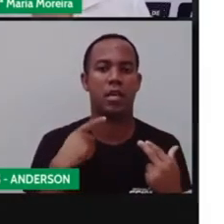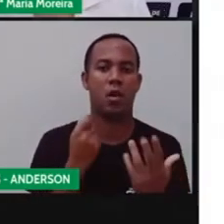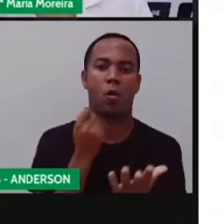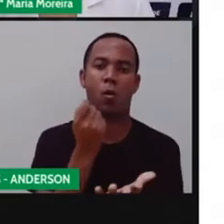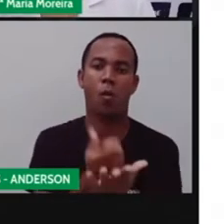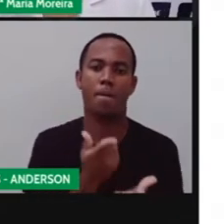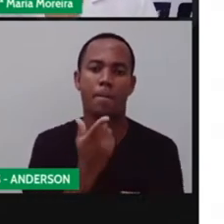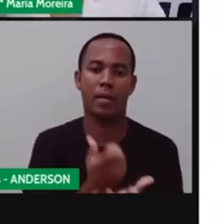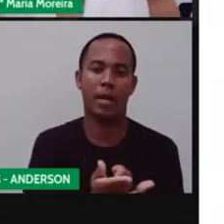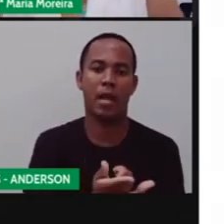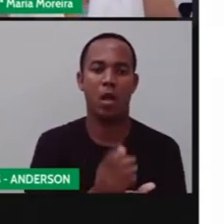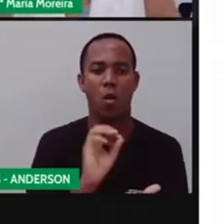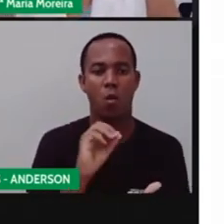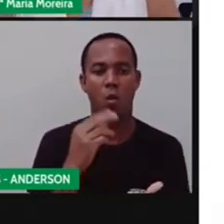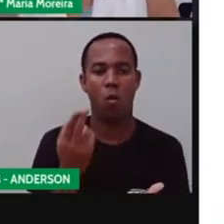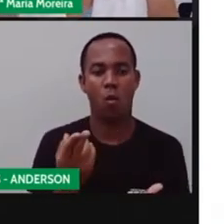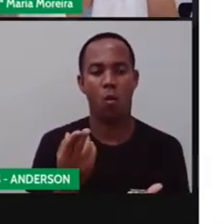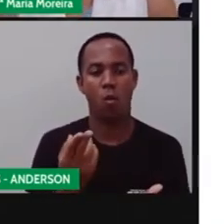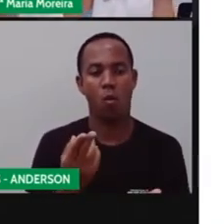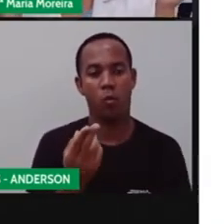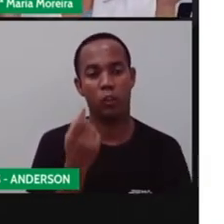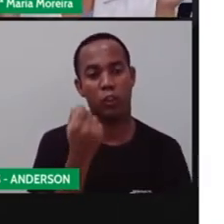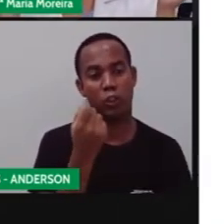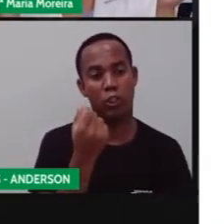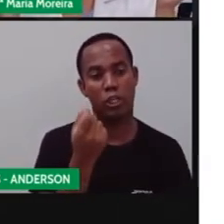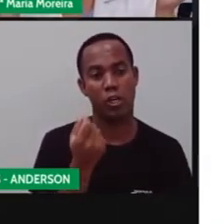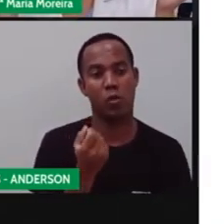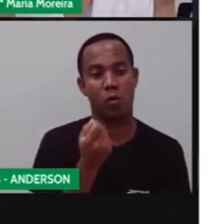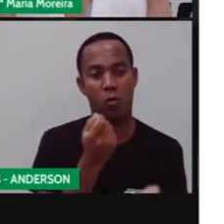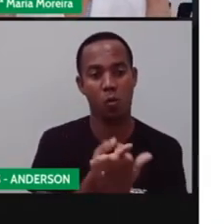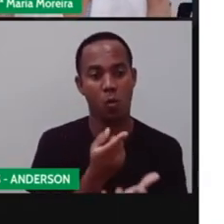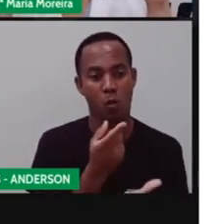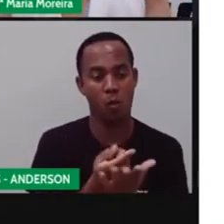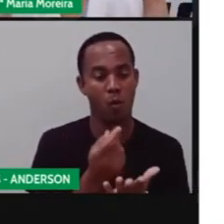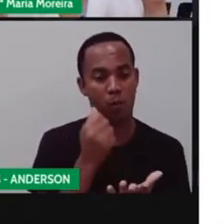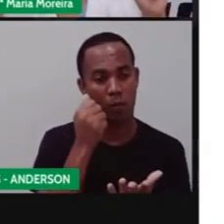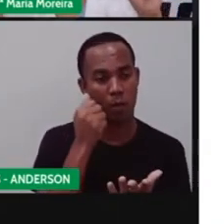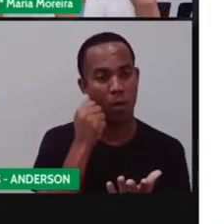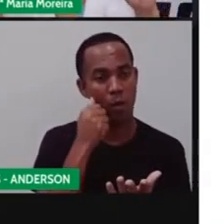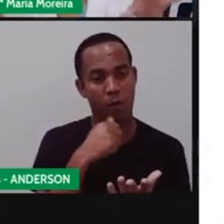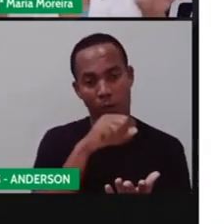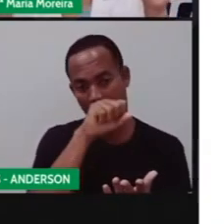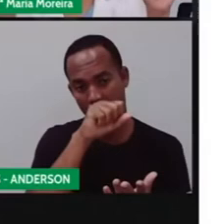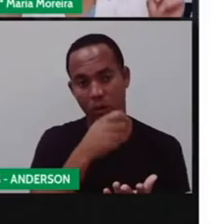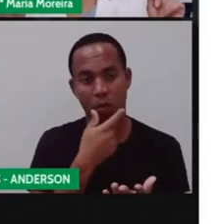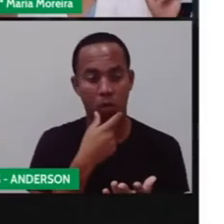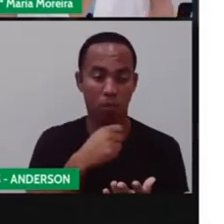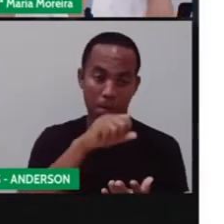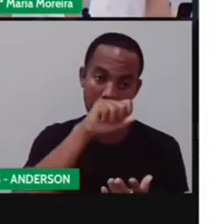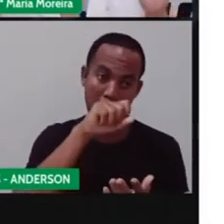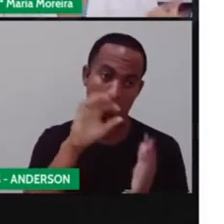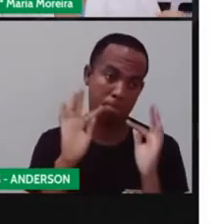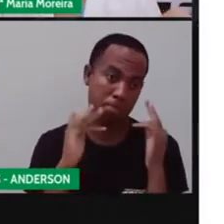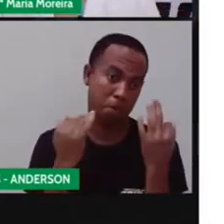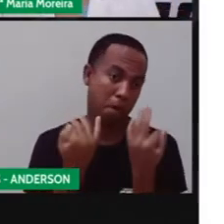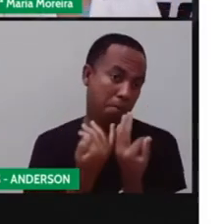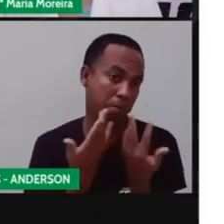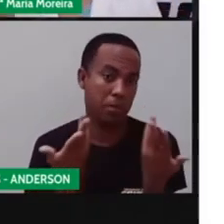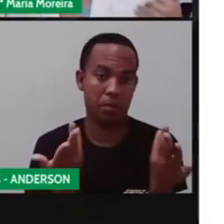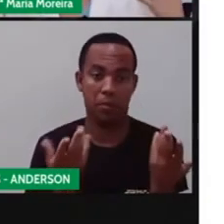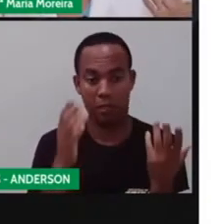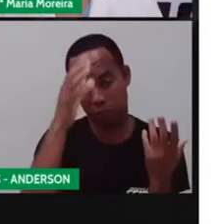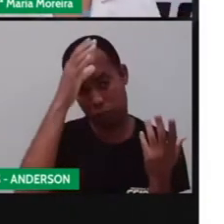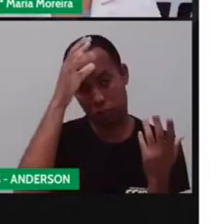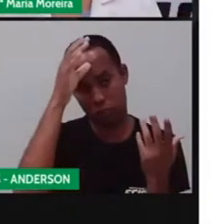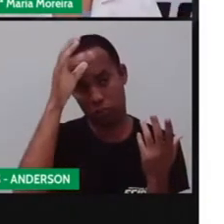compra, ou seja, quem é que tem o dinheiro para poder comprar o brinquedo? Papai, mamãe, vovô, vovó, o Dinda, a